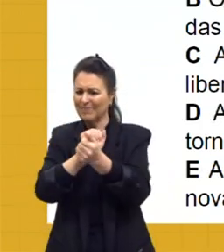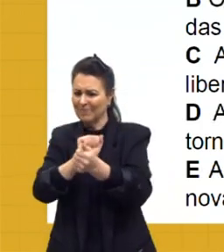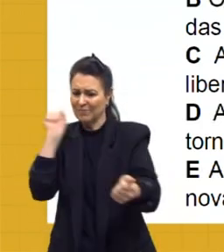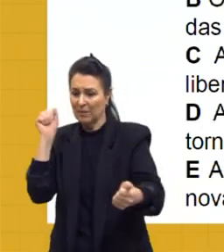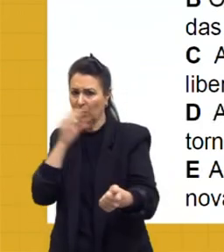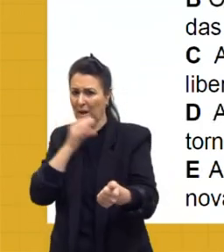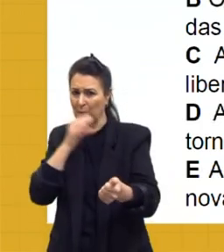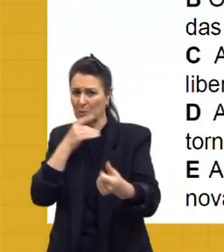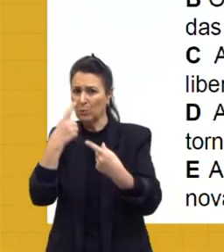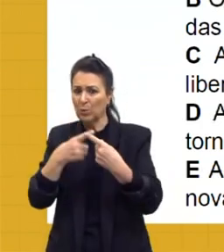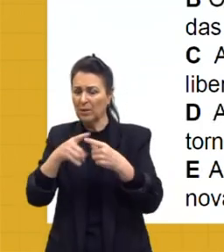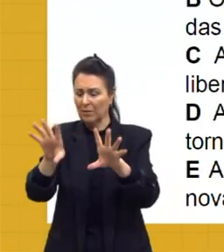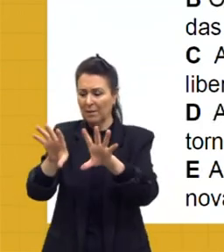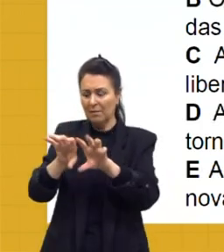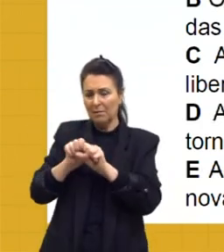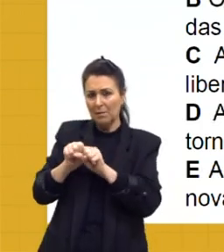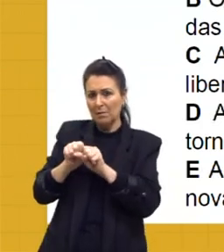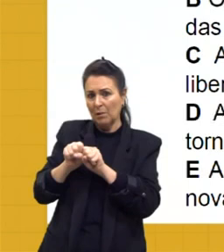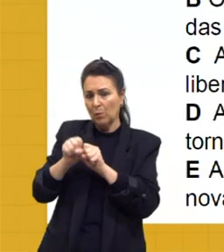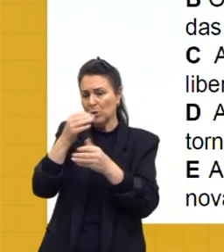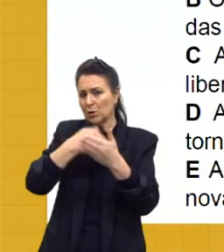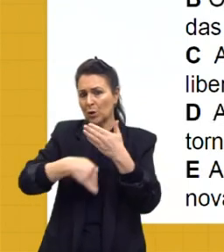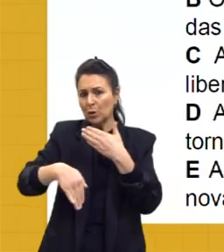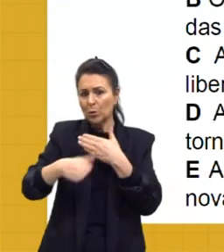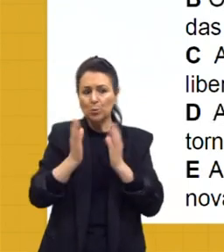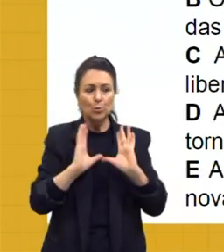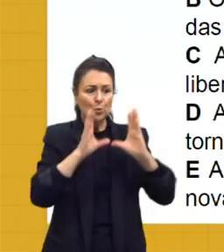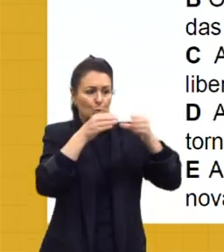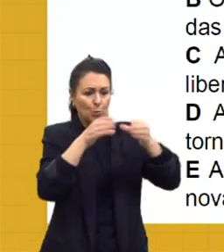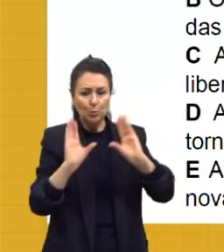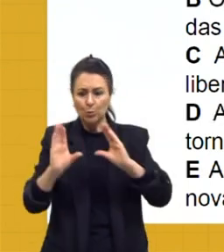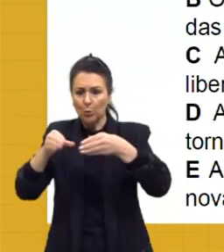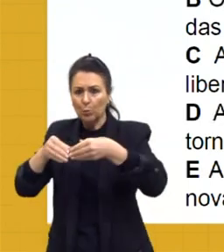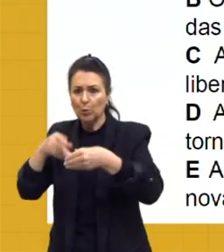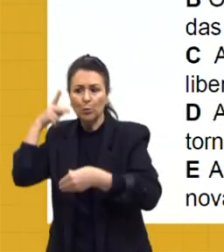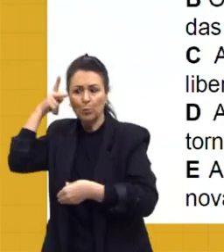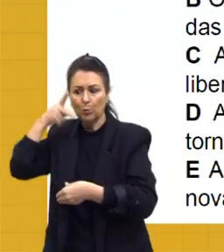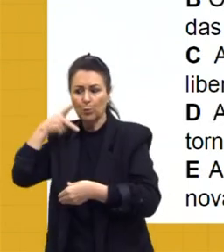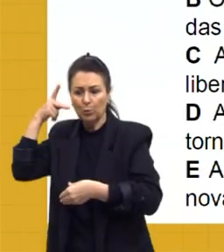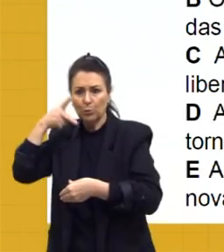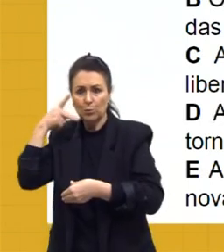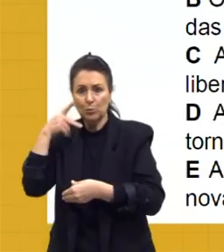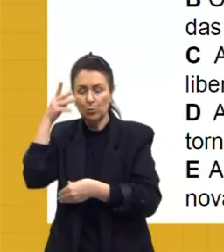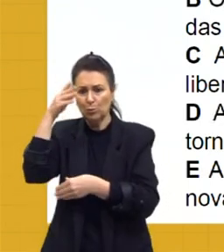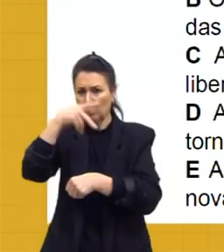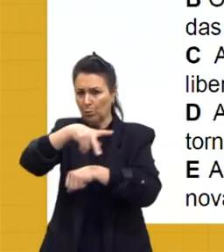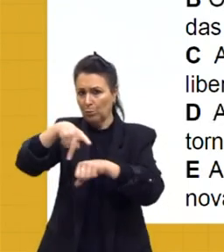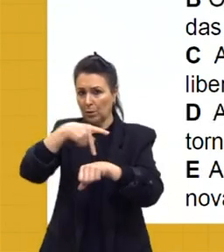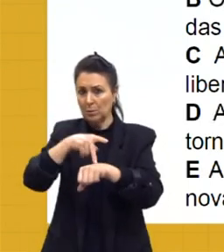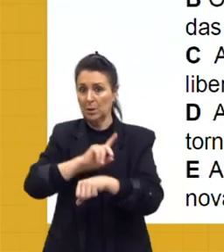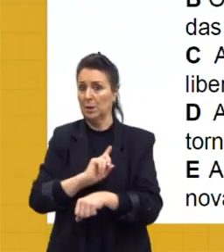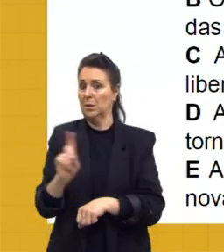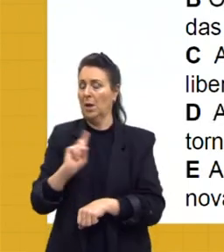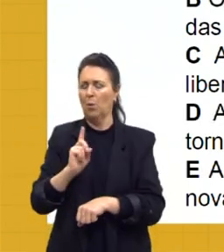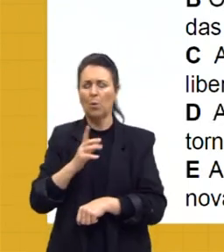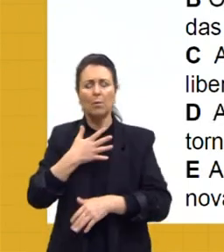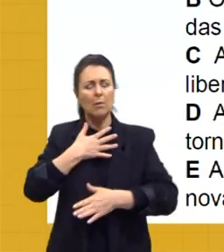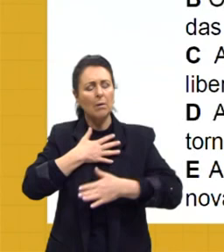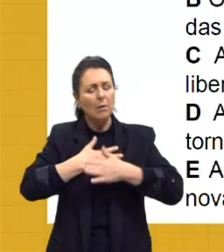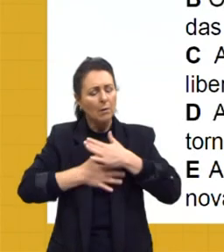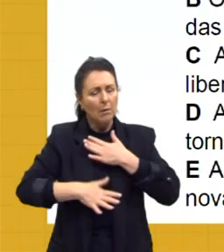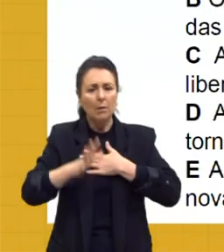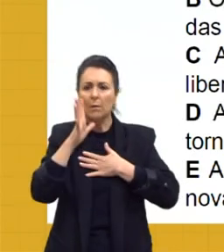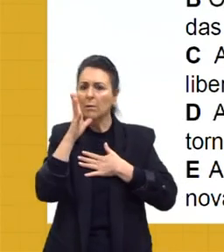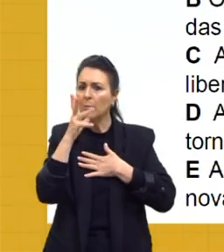recebeu a adesão de todas as correntes políticas do país. Não, esse processo foi lento e tinha muita gente que